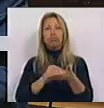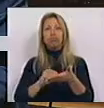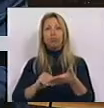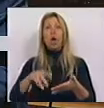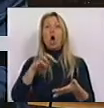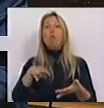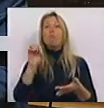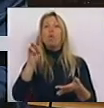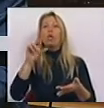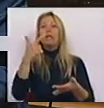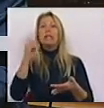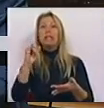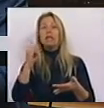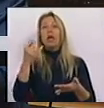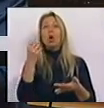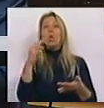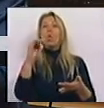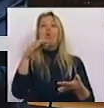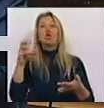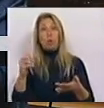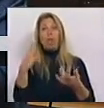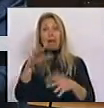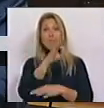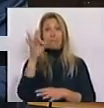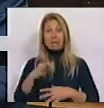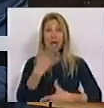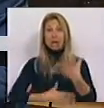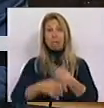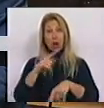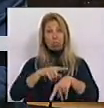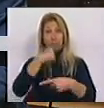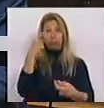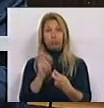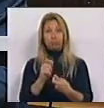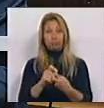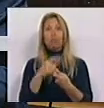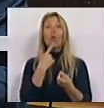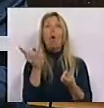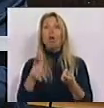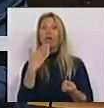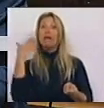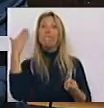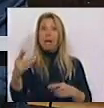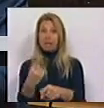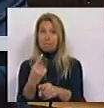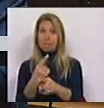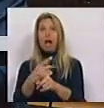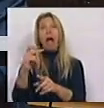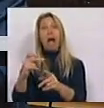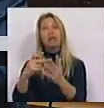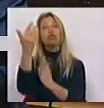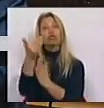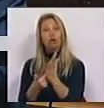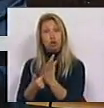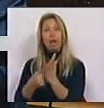grau de incapacidade temporária, e em que a renovação daquele atestado determina um grau de incapacidade inferior a 60%,